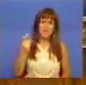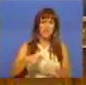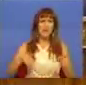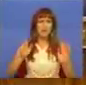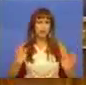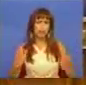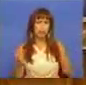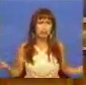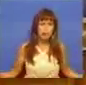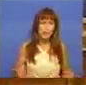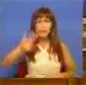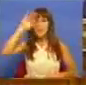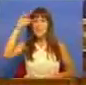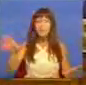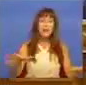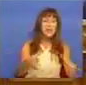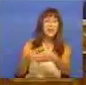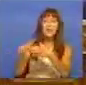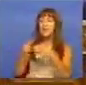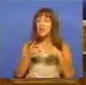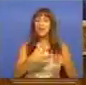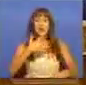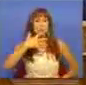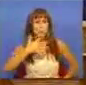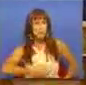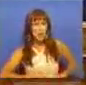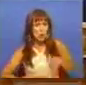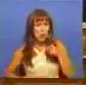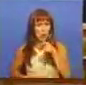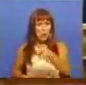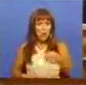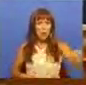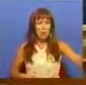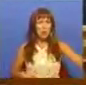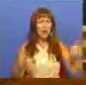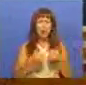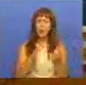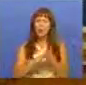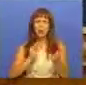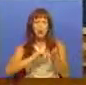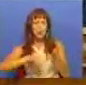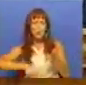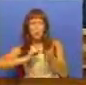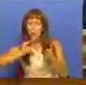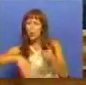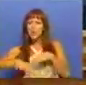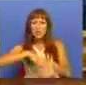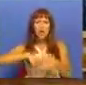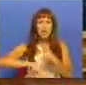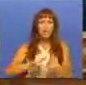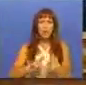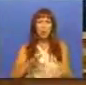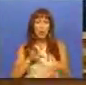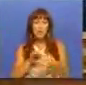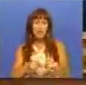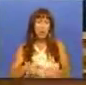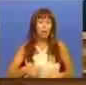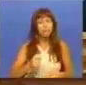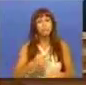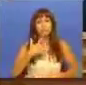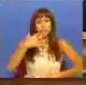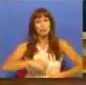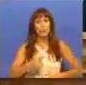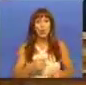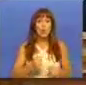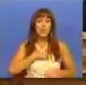Como sabe, há equipas completas em que todos os contratos são feitos por inteiro em empresas privadas.